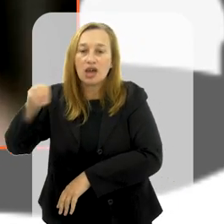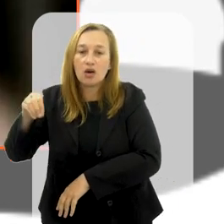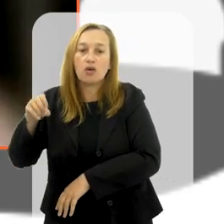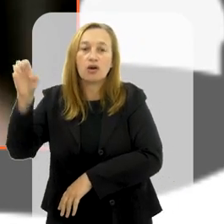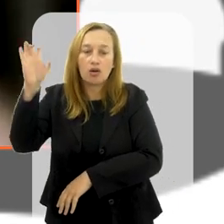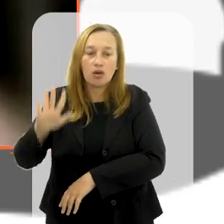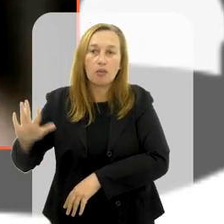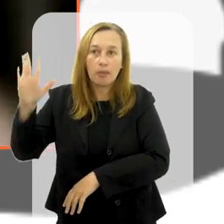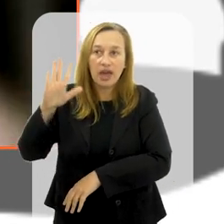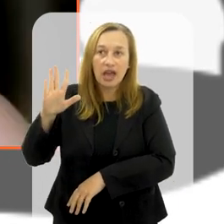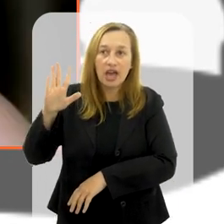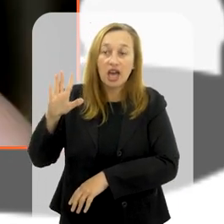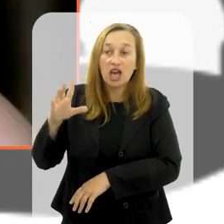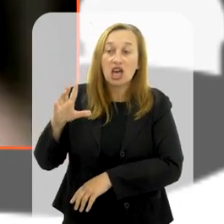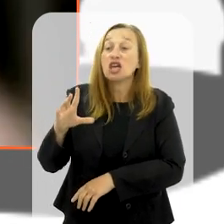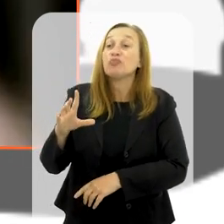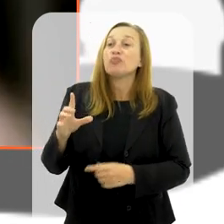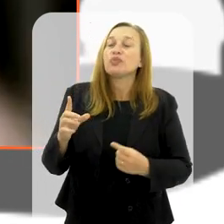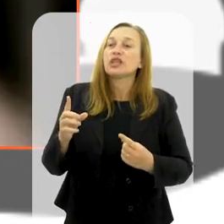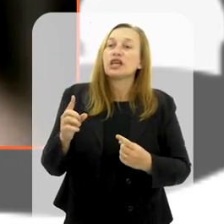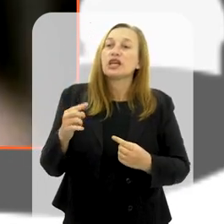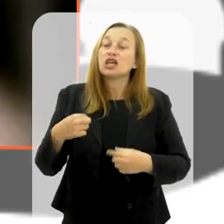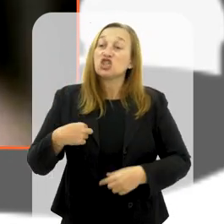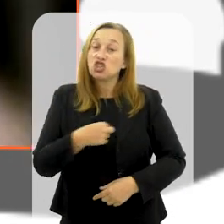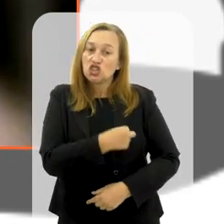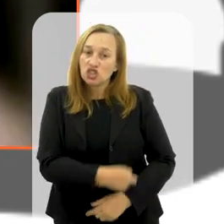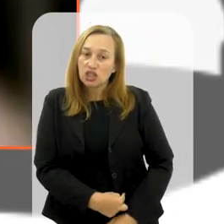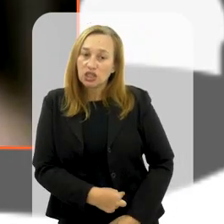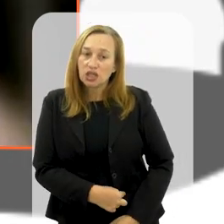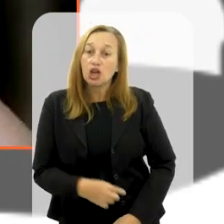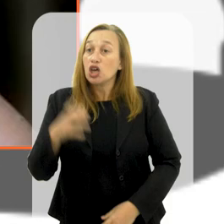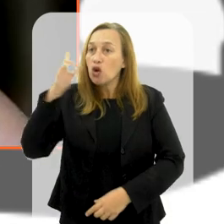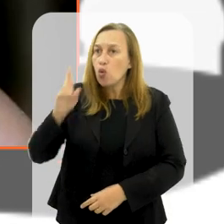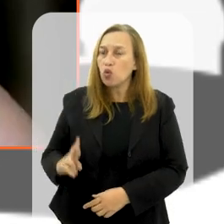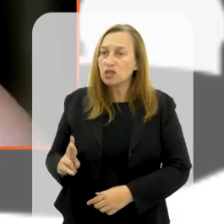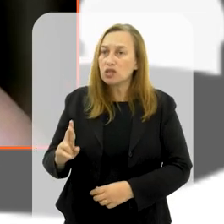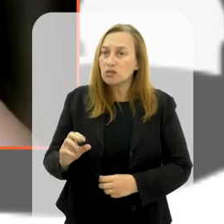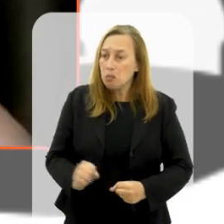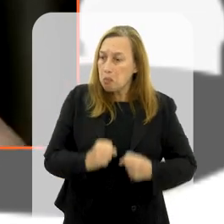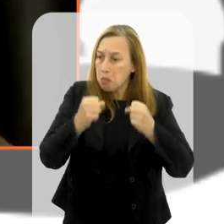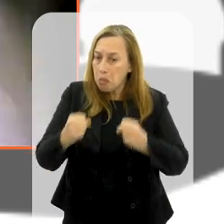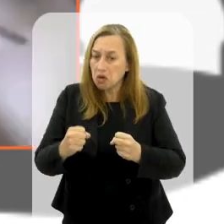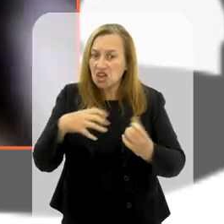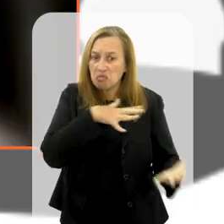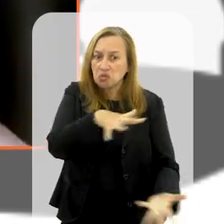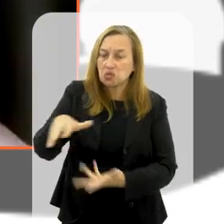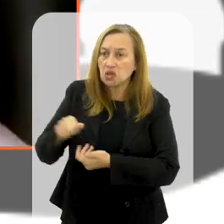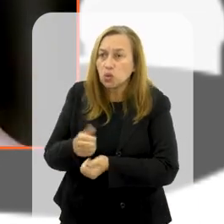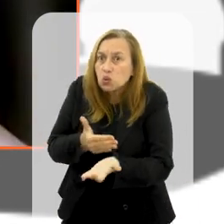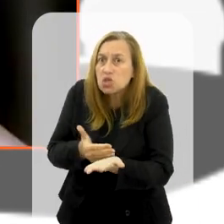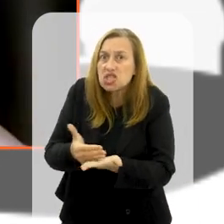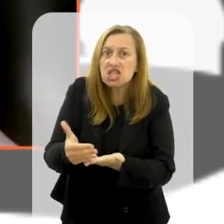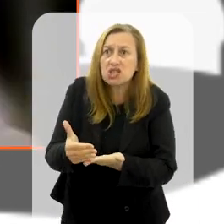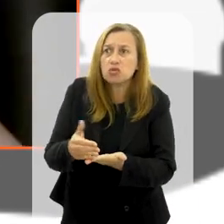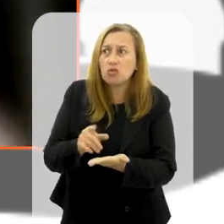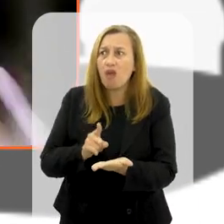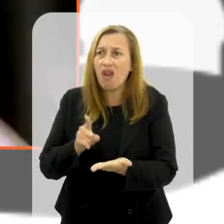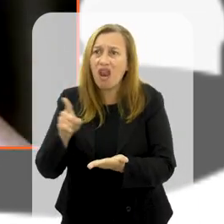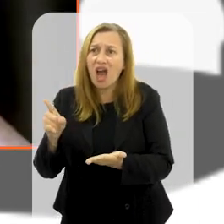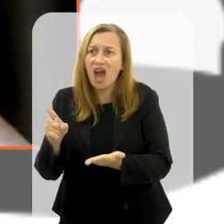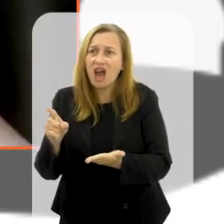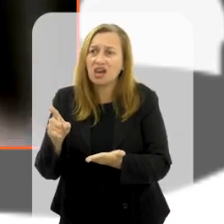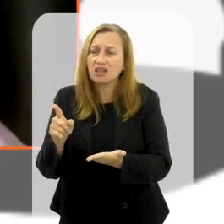China e Rússia. Quer dizer, são grandes potências internacionais, naquele início lá, não tão